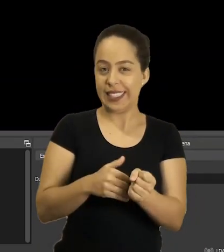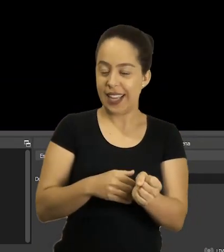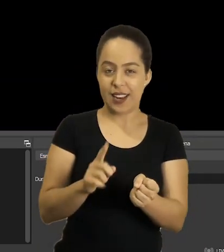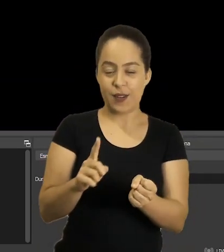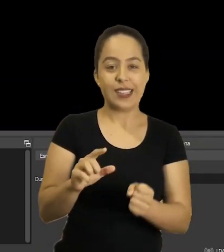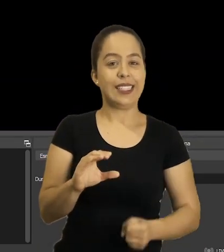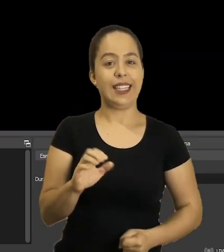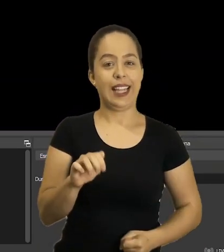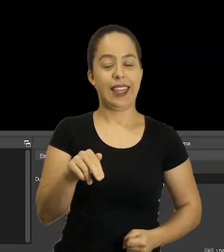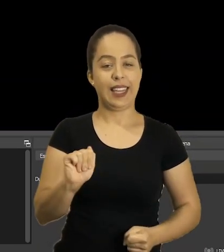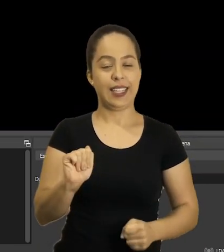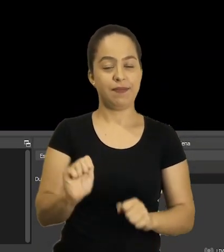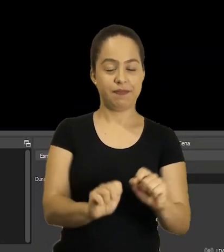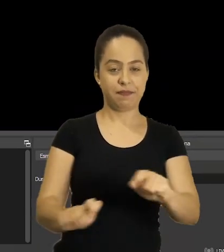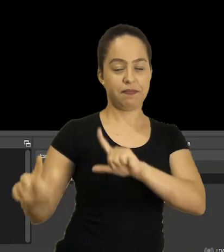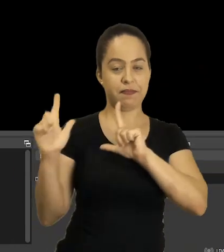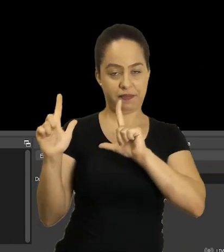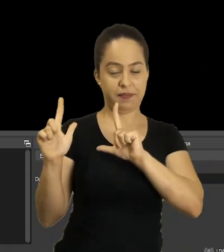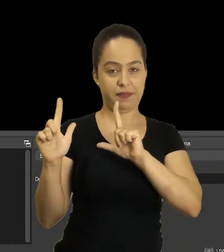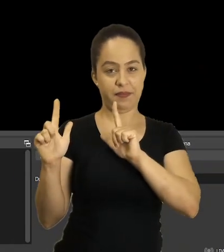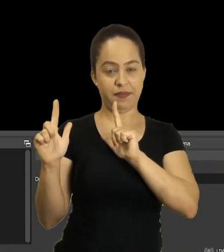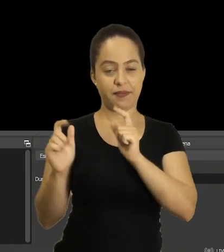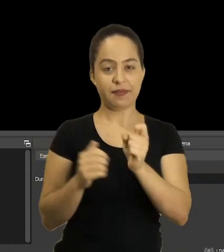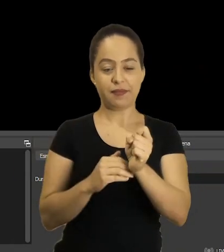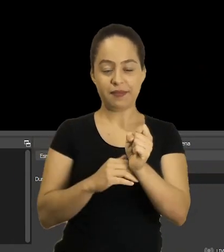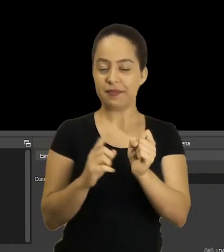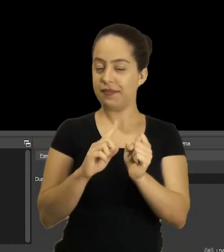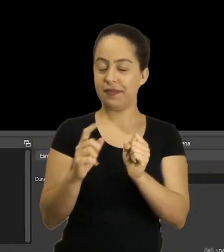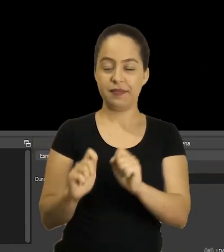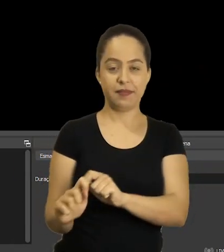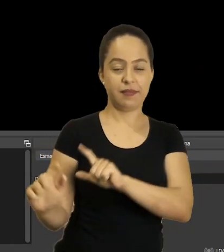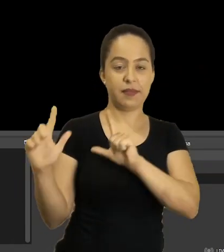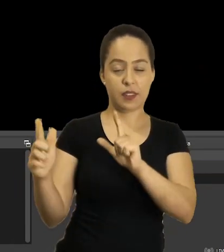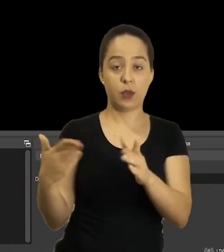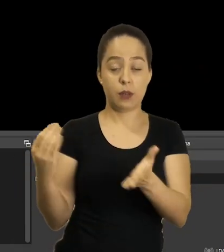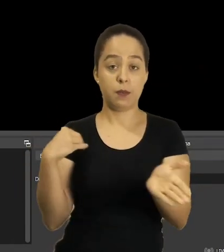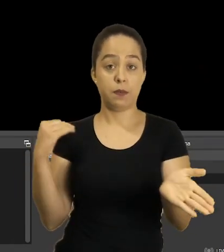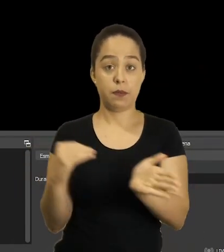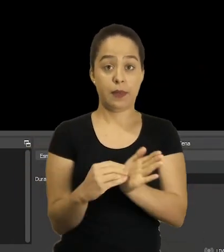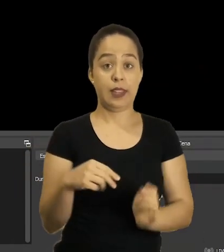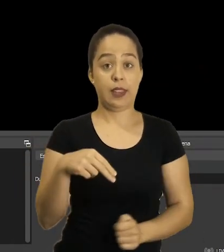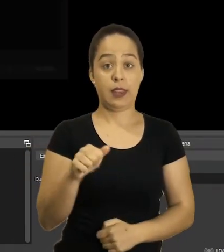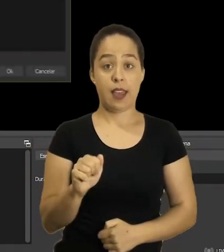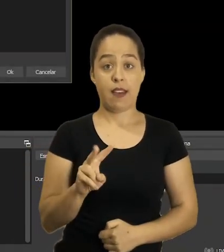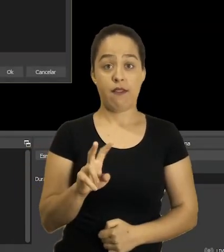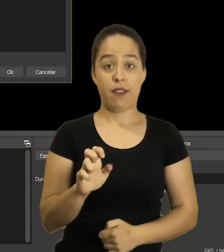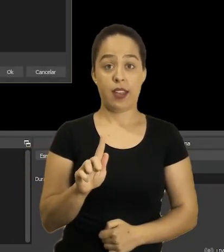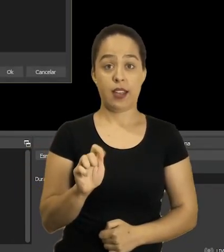E a segunda cena, eu vou adicionar a fonte. Vou pegar aqui o navegador.